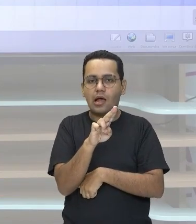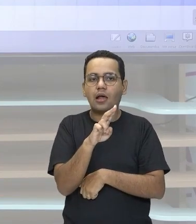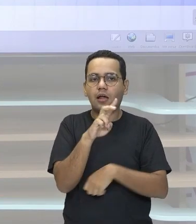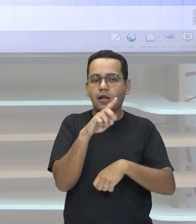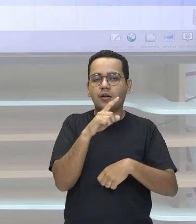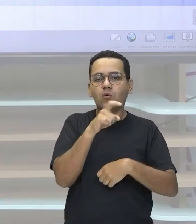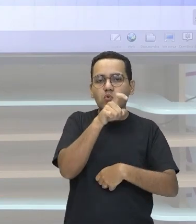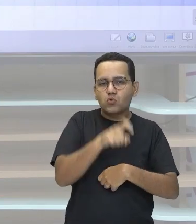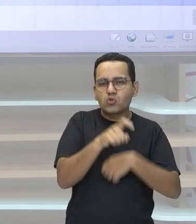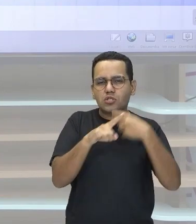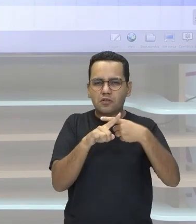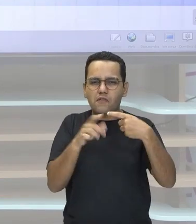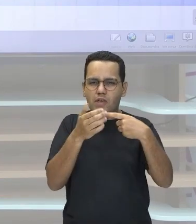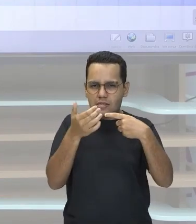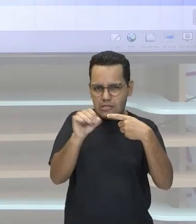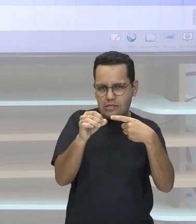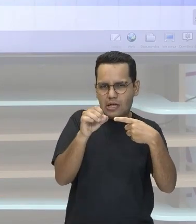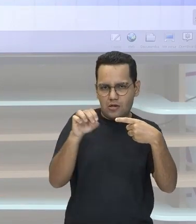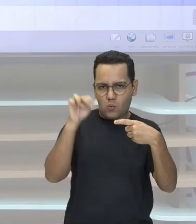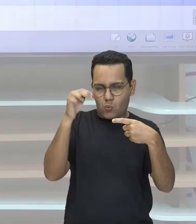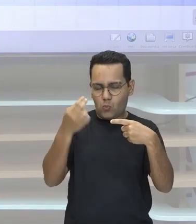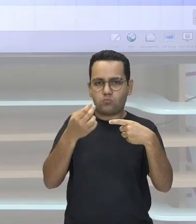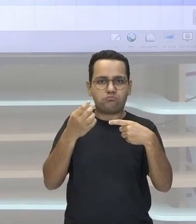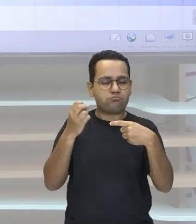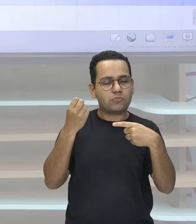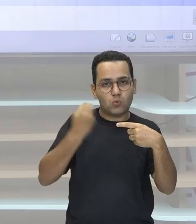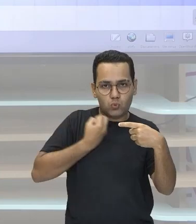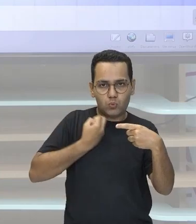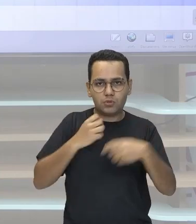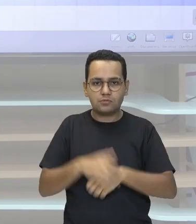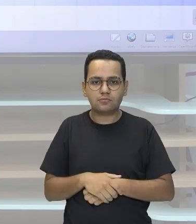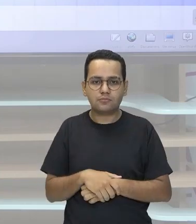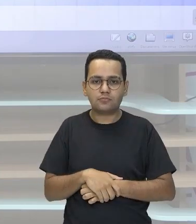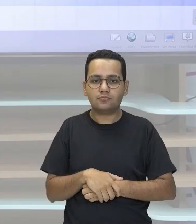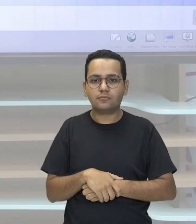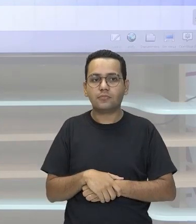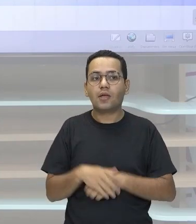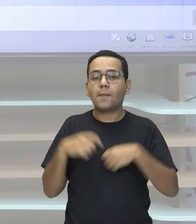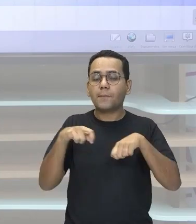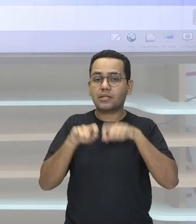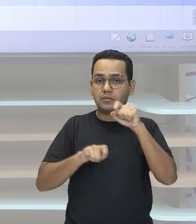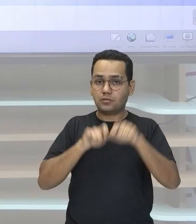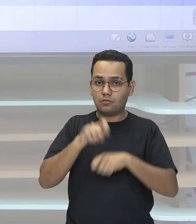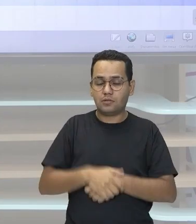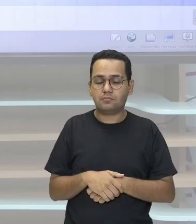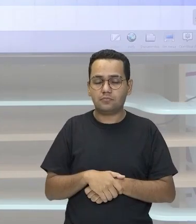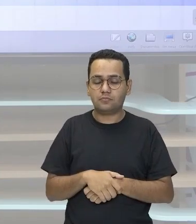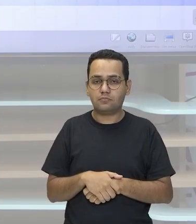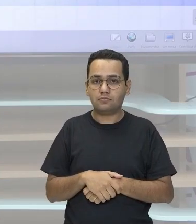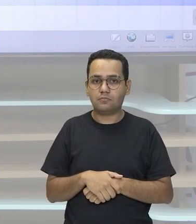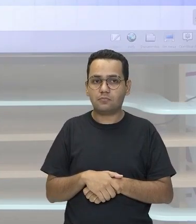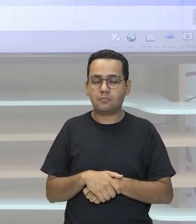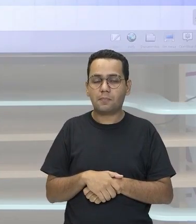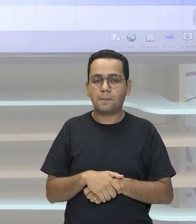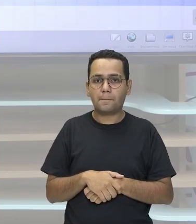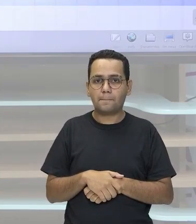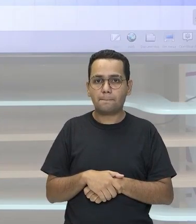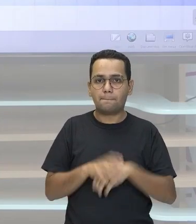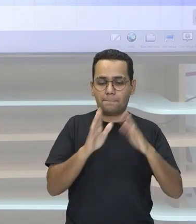pode ser colocado em notação científica Quando ele for maior ou igual a 1 E menor que 10